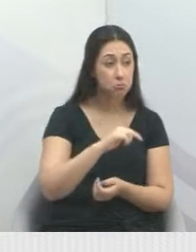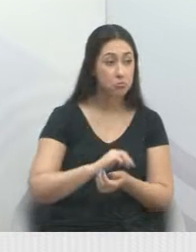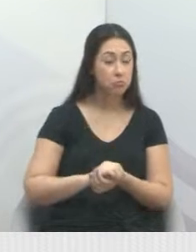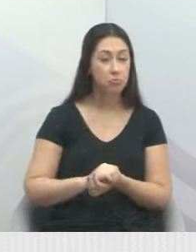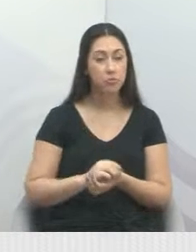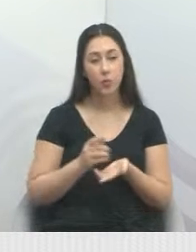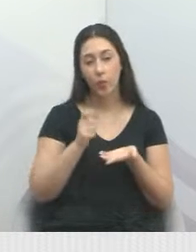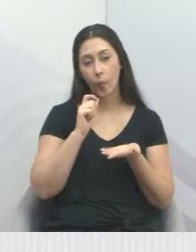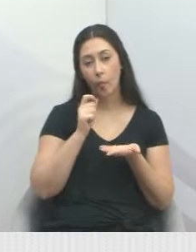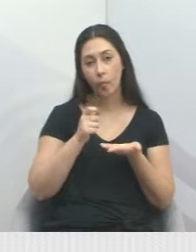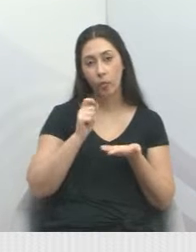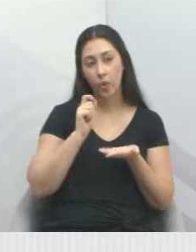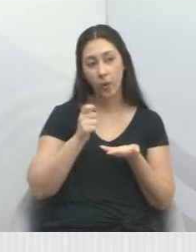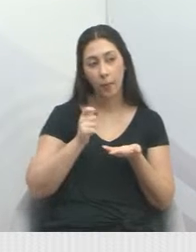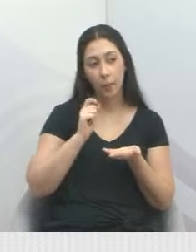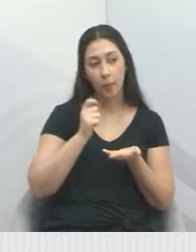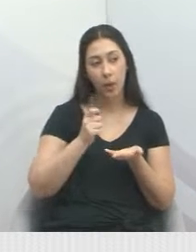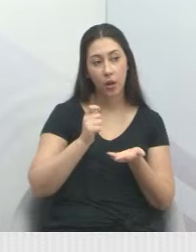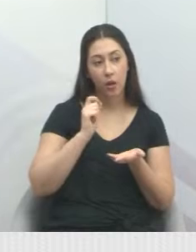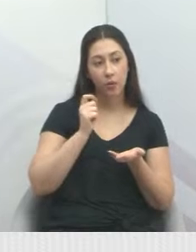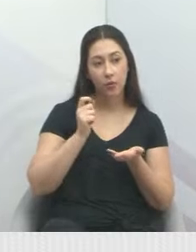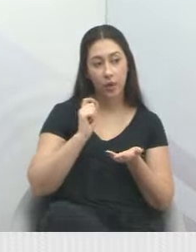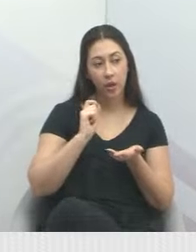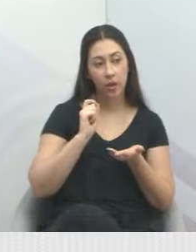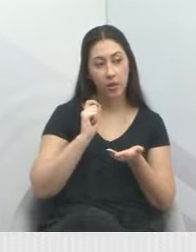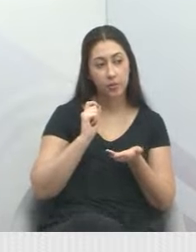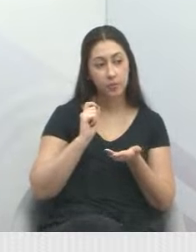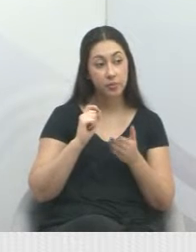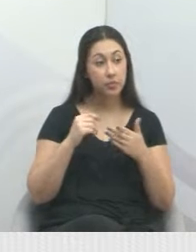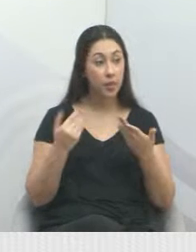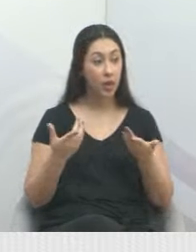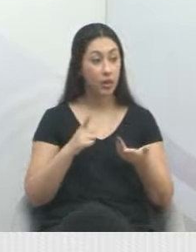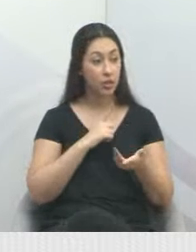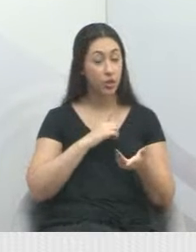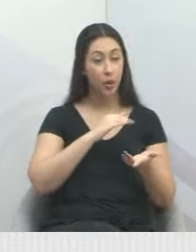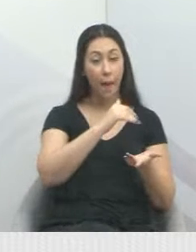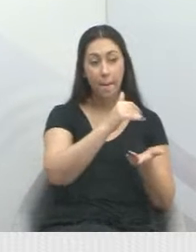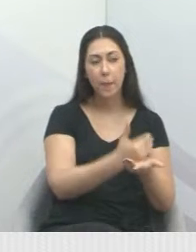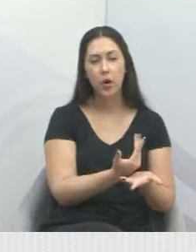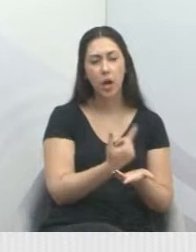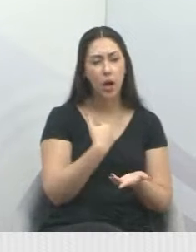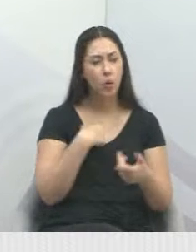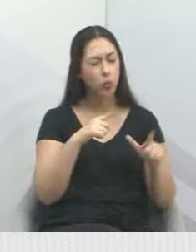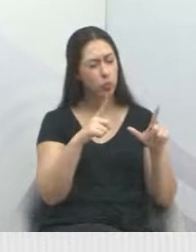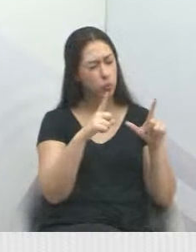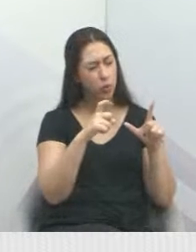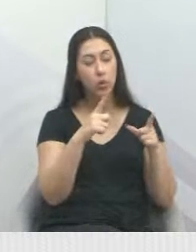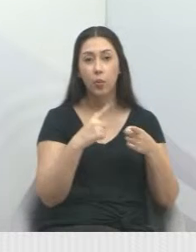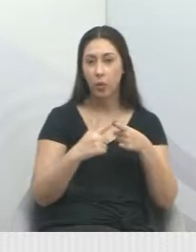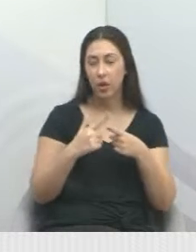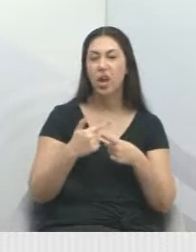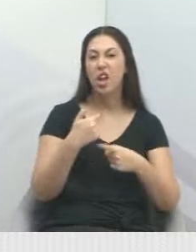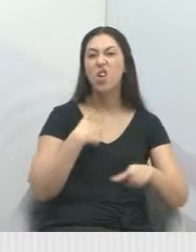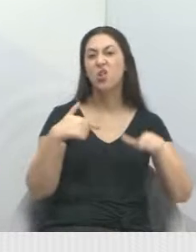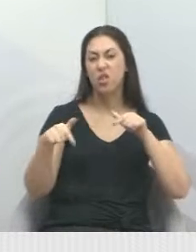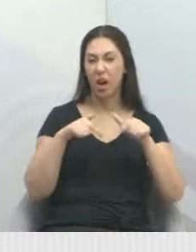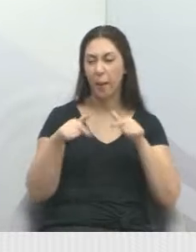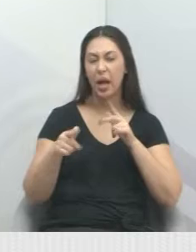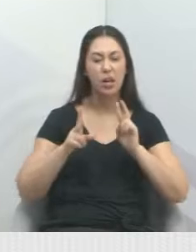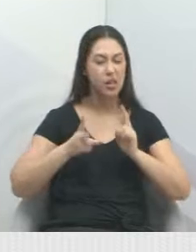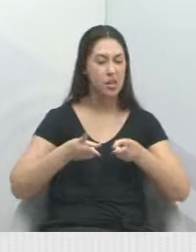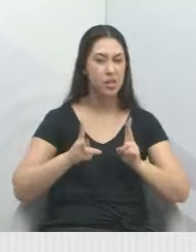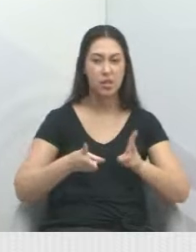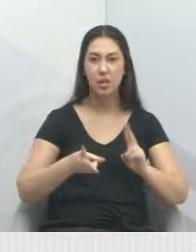estava tomando café na padaria, e aí tinha esse buraco, tirei essa foto. Porque aqui é trabalhar 24